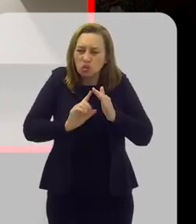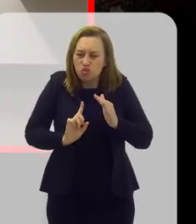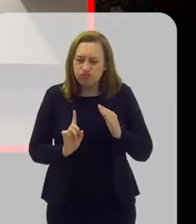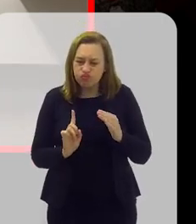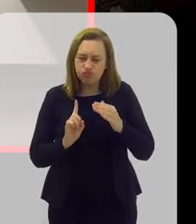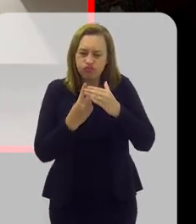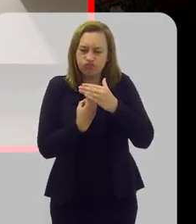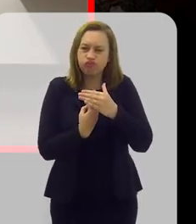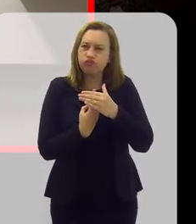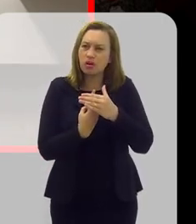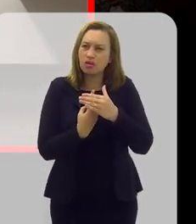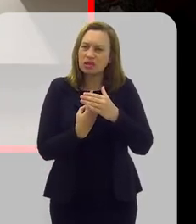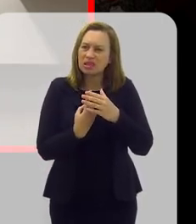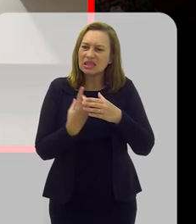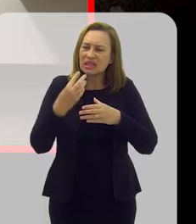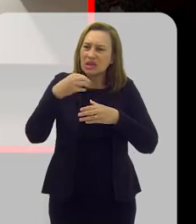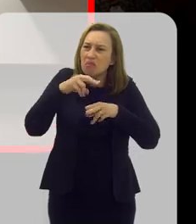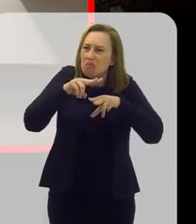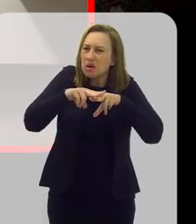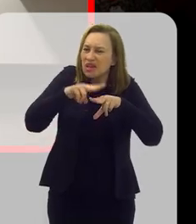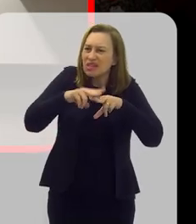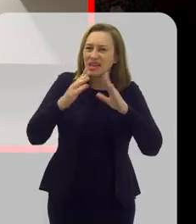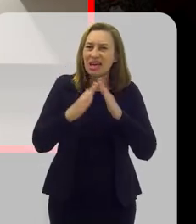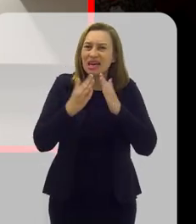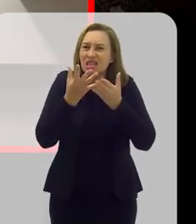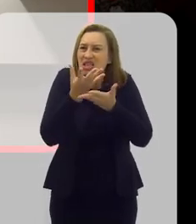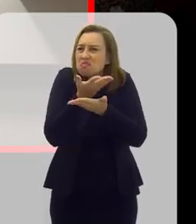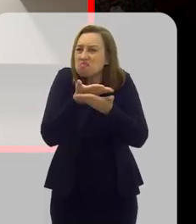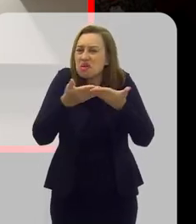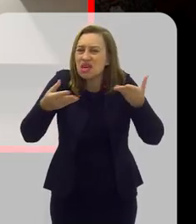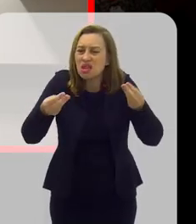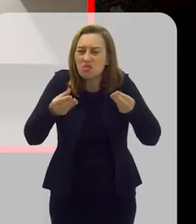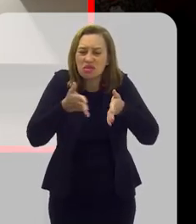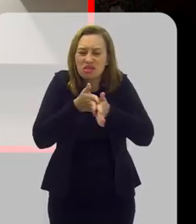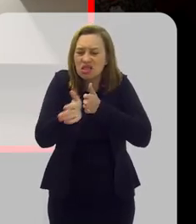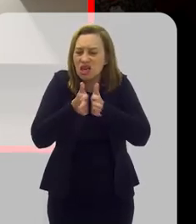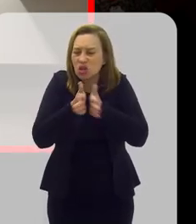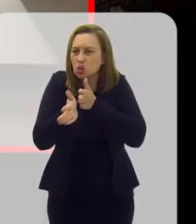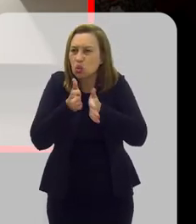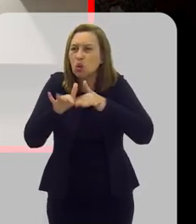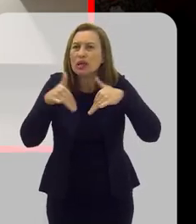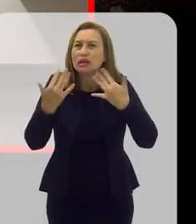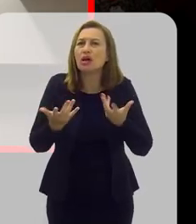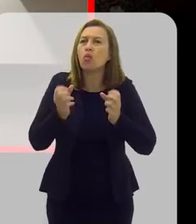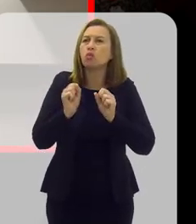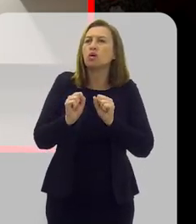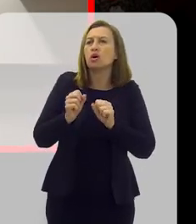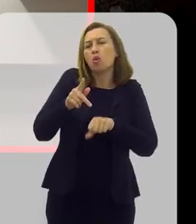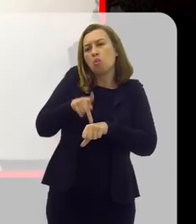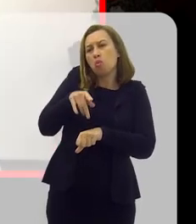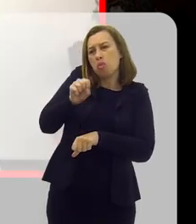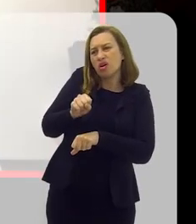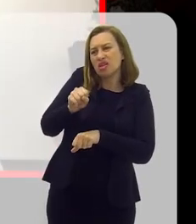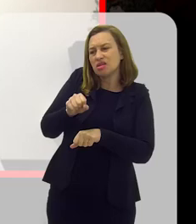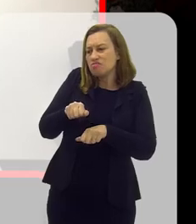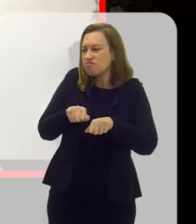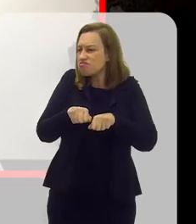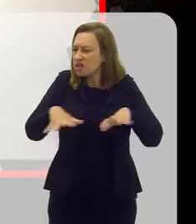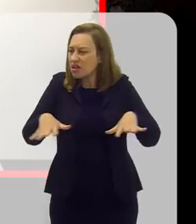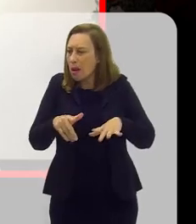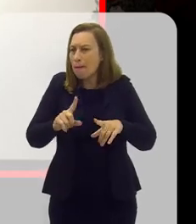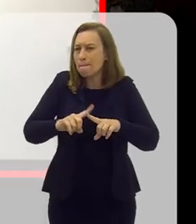casa. E eu acho que se perdeu mais ainda esse acesso. Então, pós-pandemia parece que